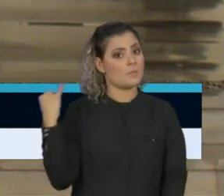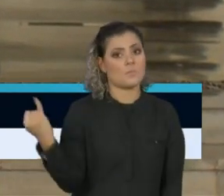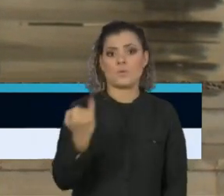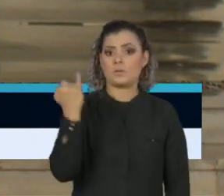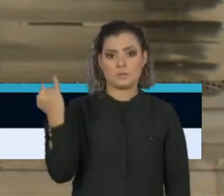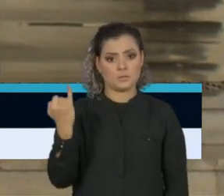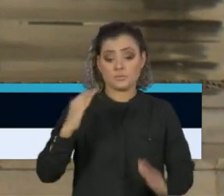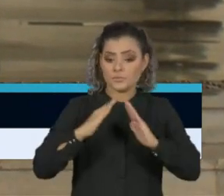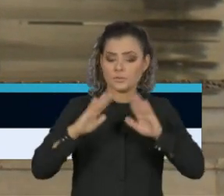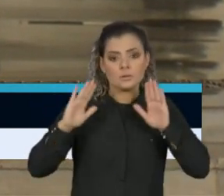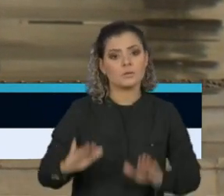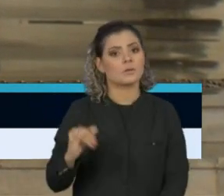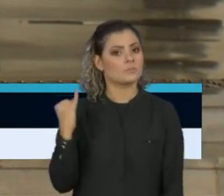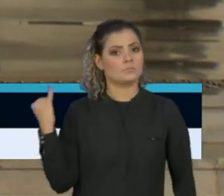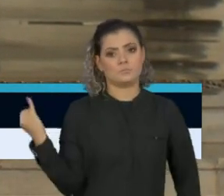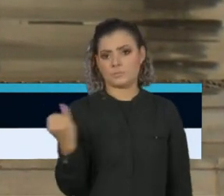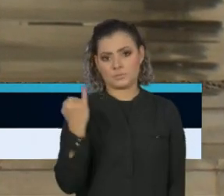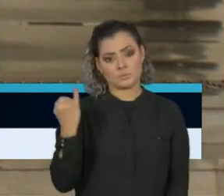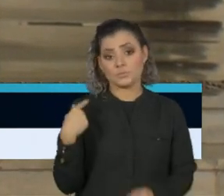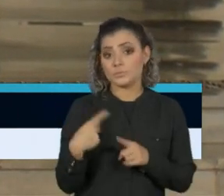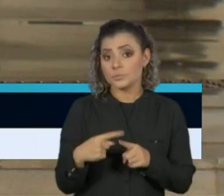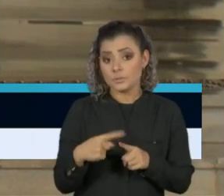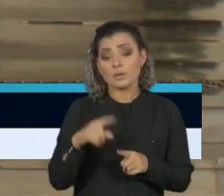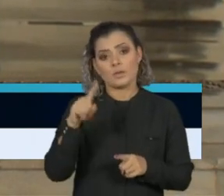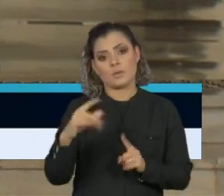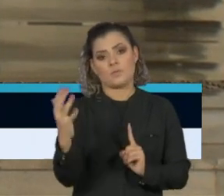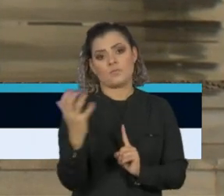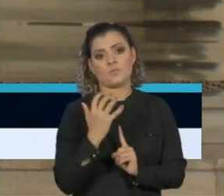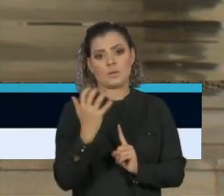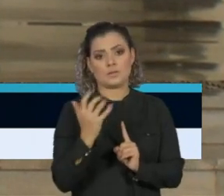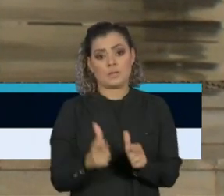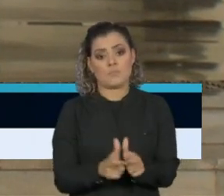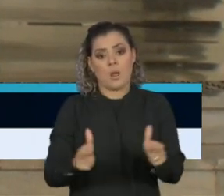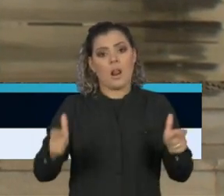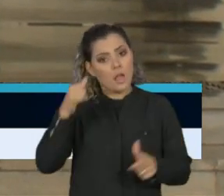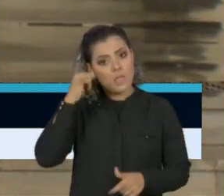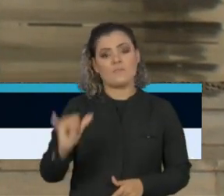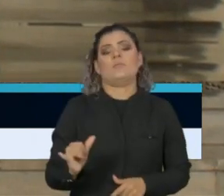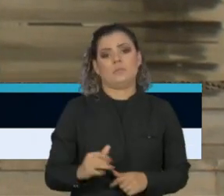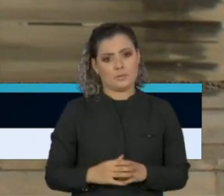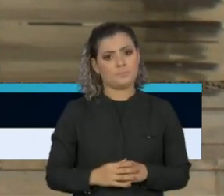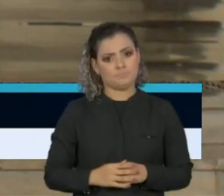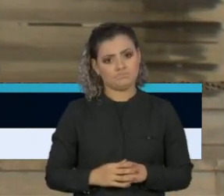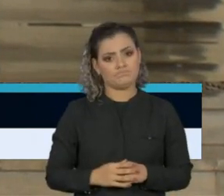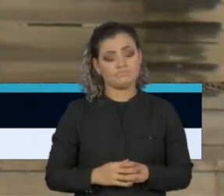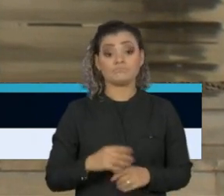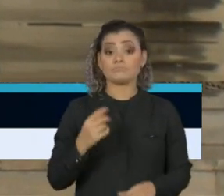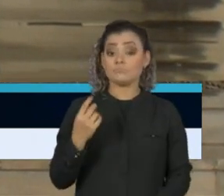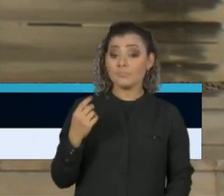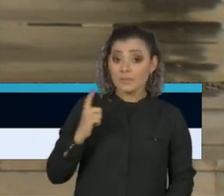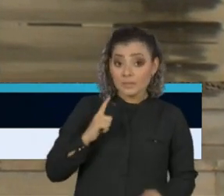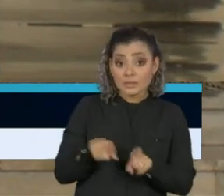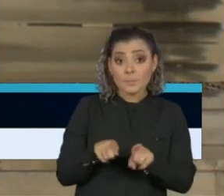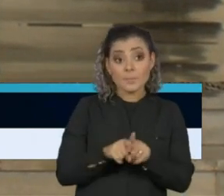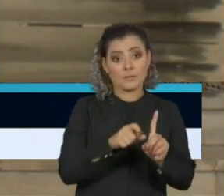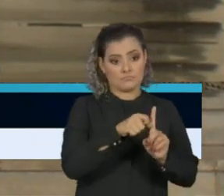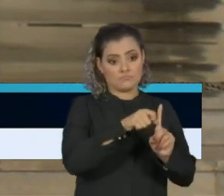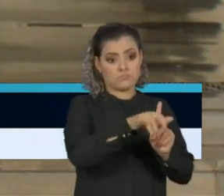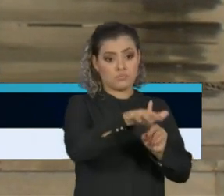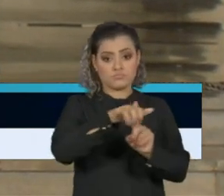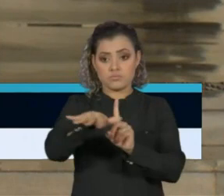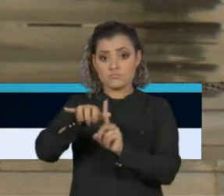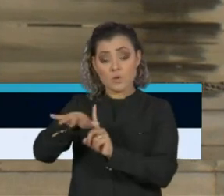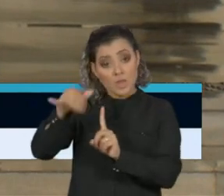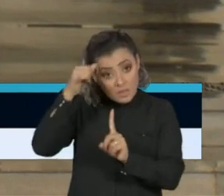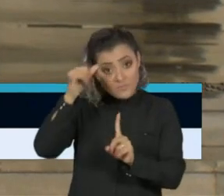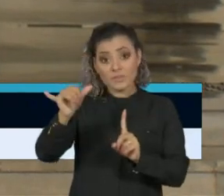ficar em casa, porque isso tem um impacto relevante na curva, tanto de transmissibilidade, o poder